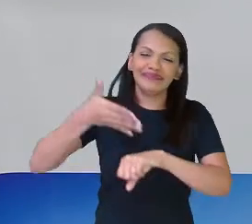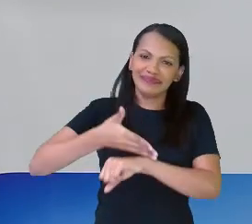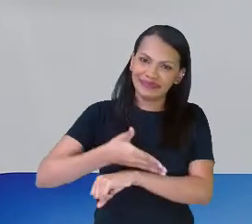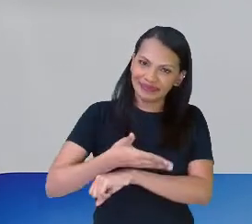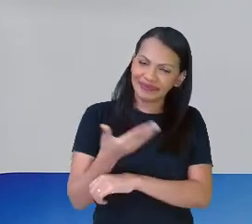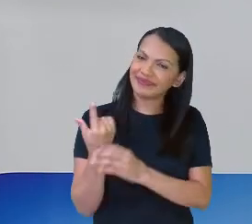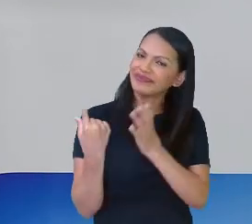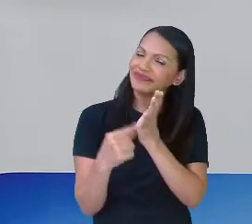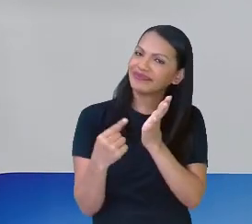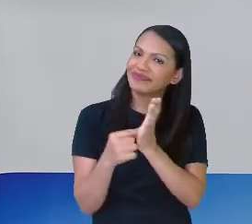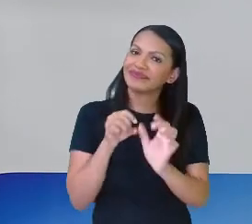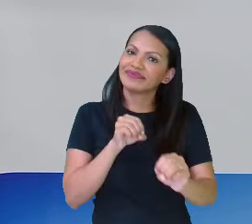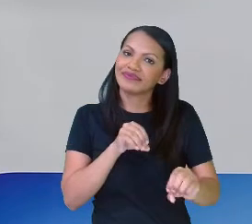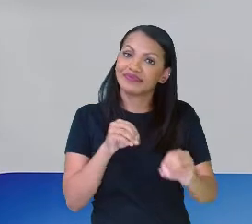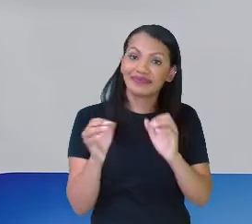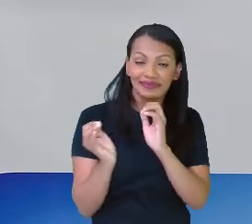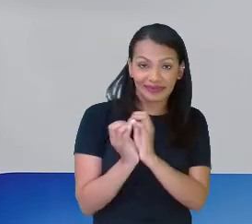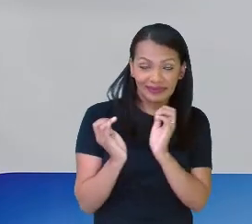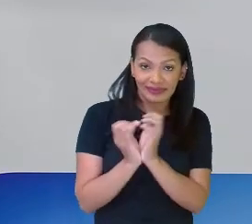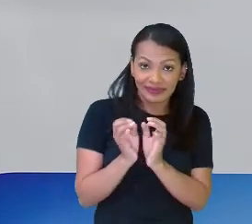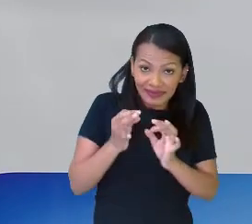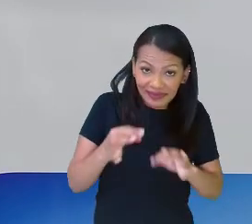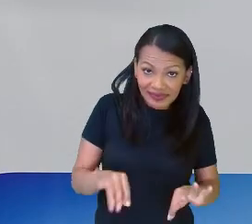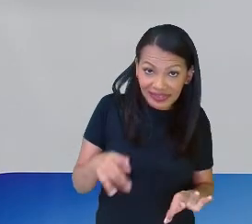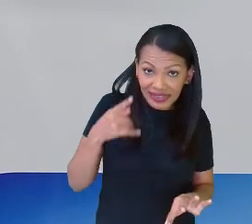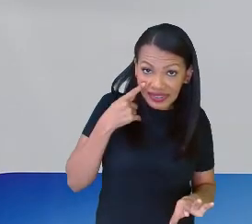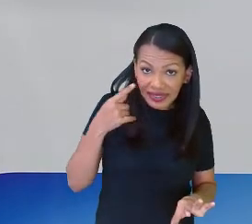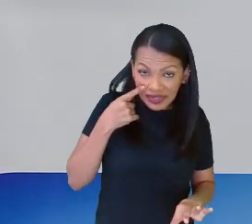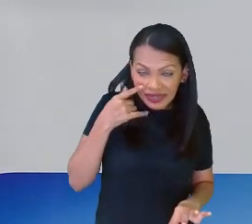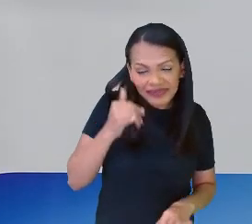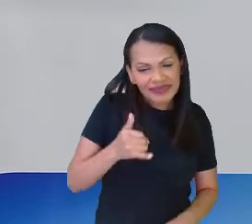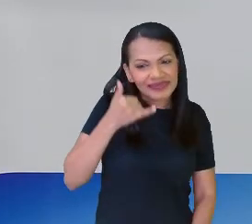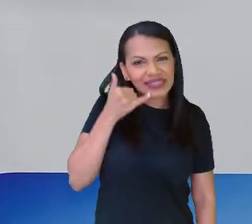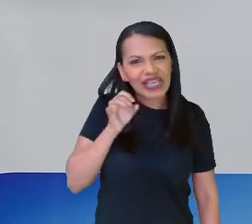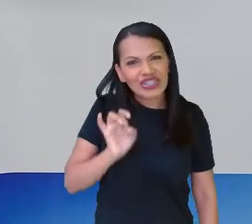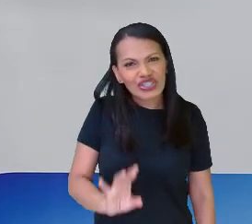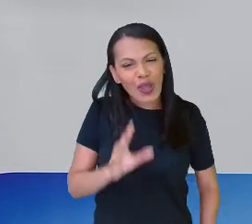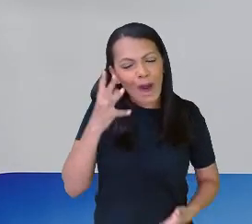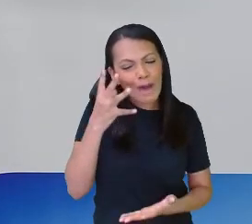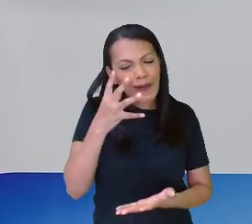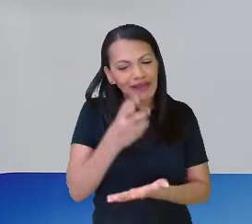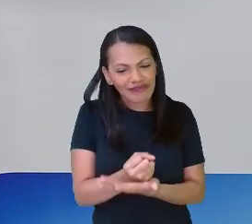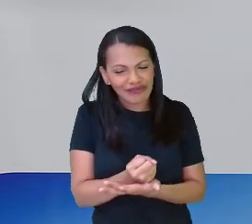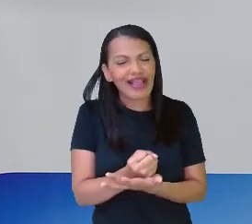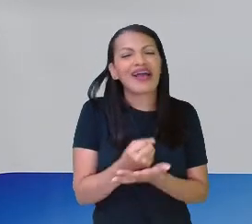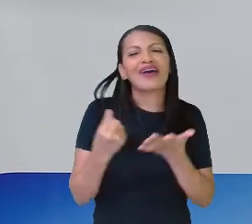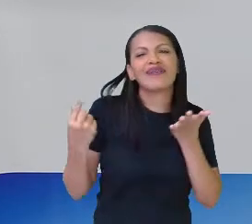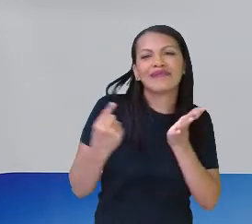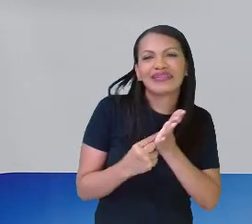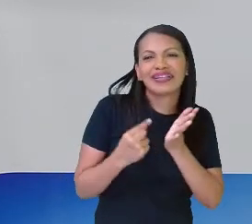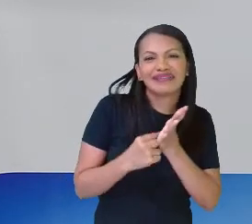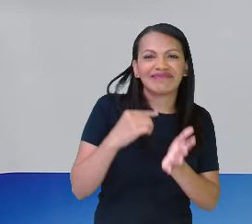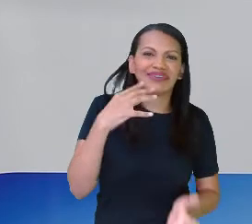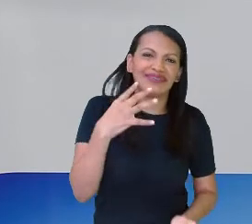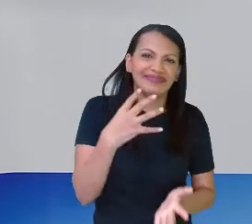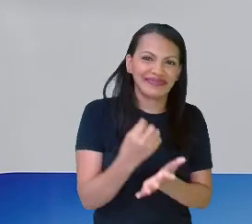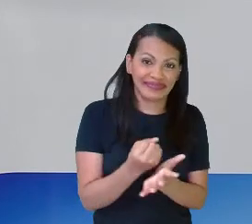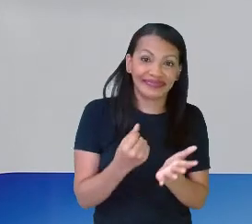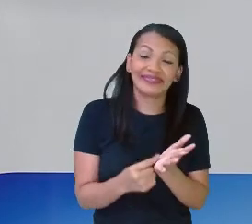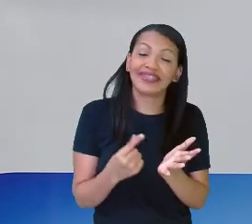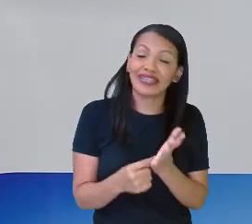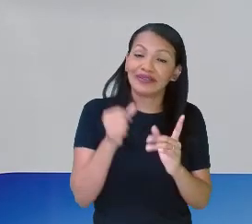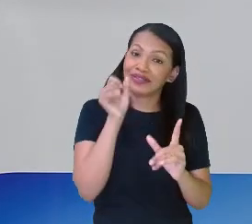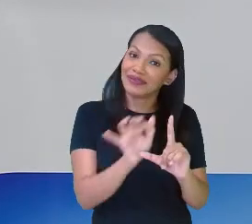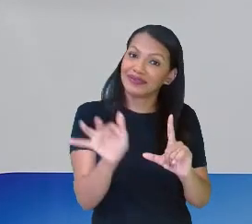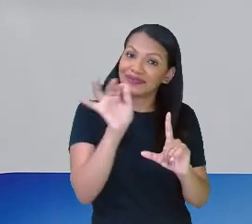ou ainda você pode usar o seu smartphone, é só baixar o aplicativo que está aí, é só baixar o aplicativo, o QR